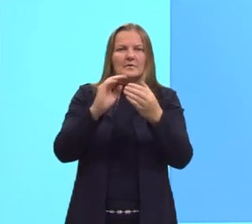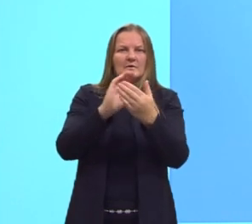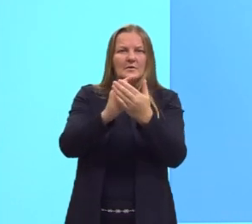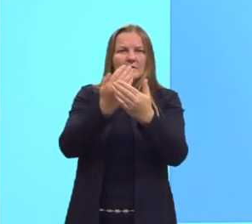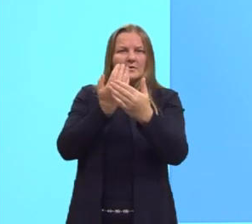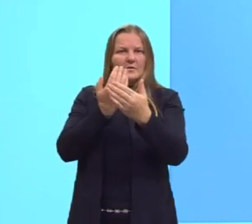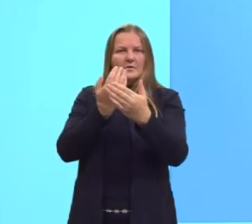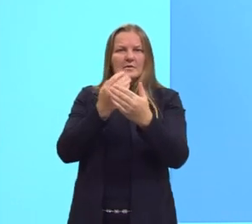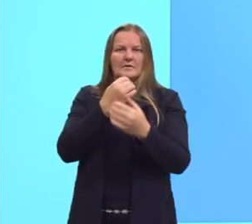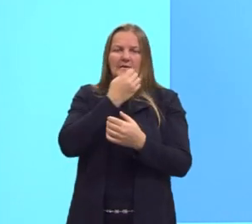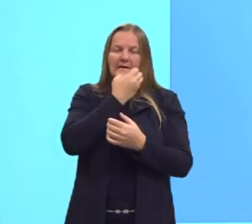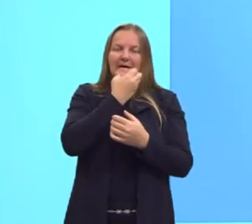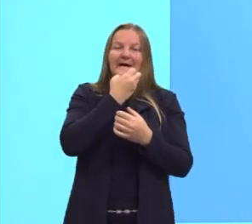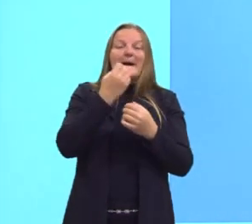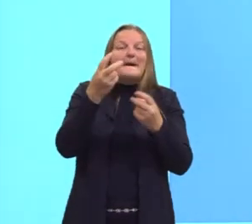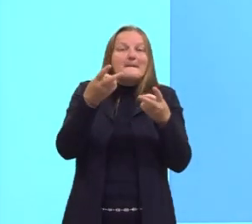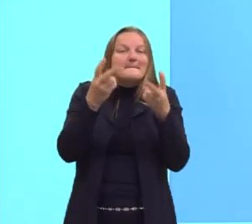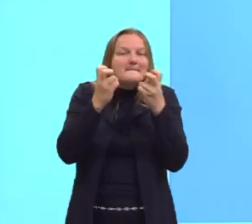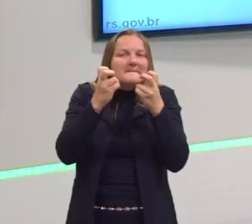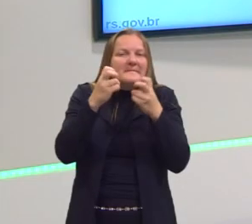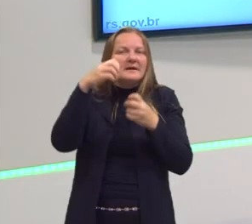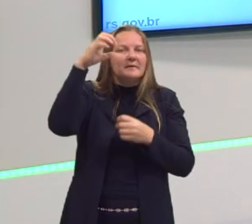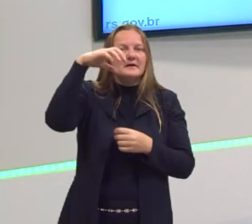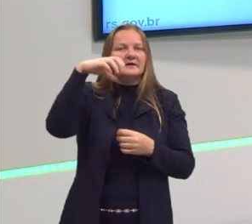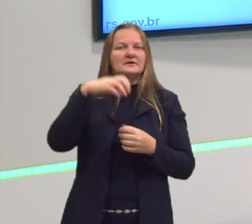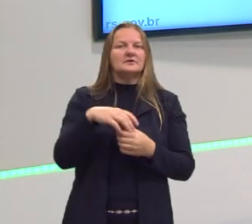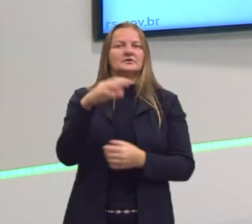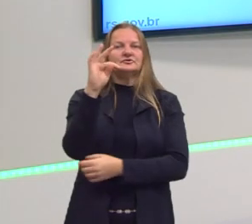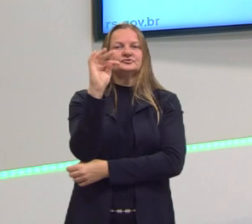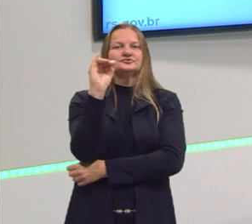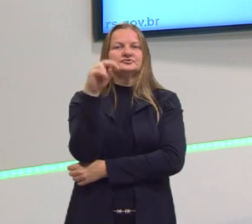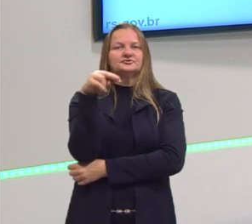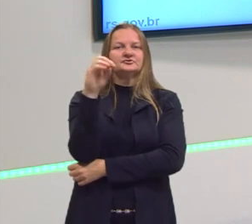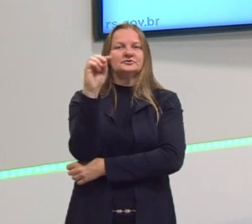verificar os feixes de luz. Isso é o efeito Tyndall.